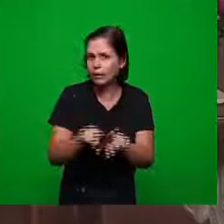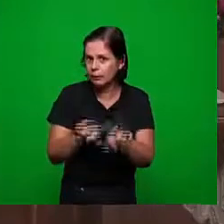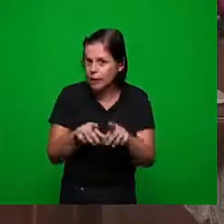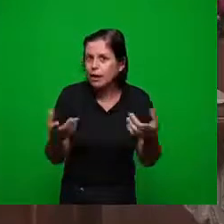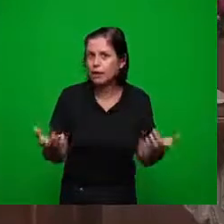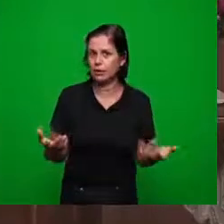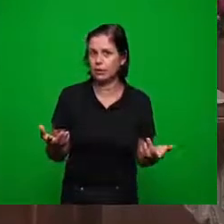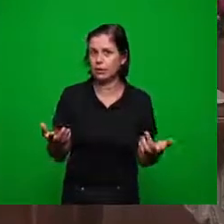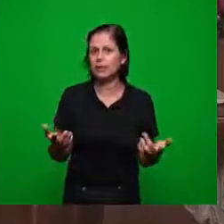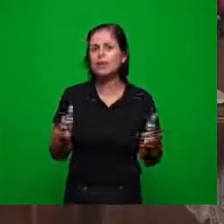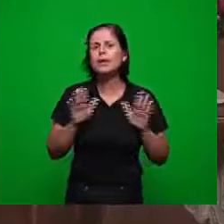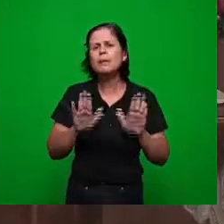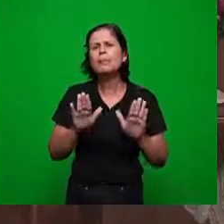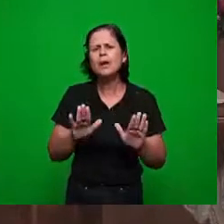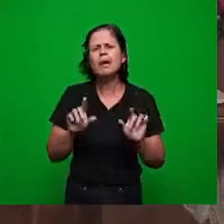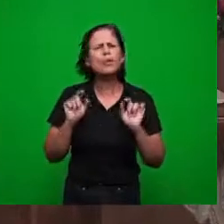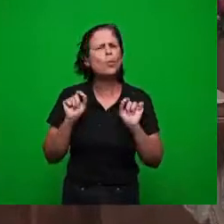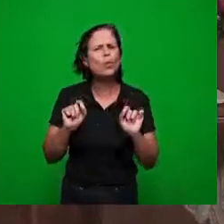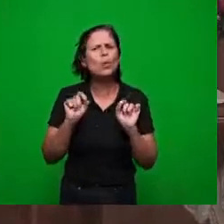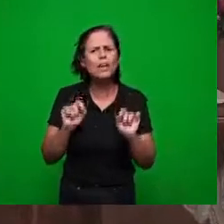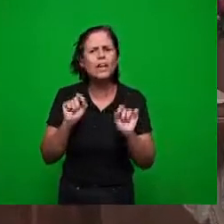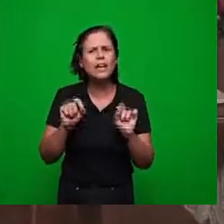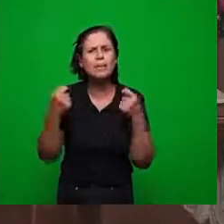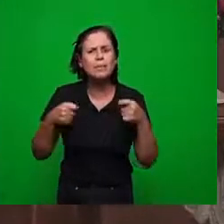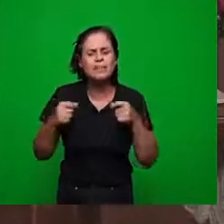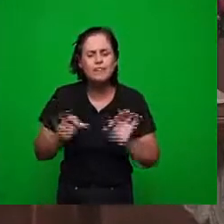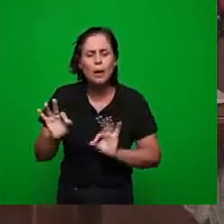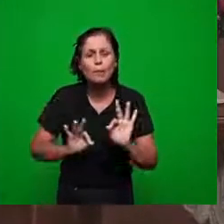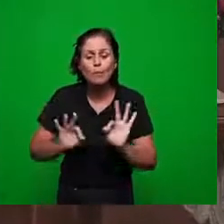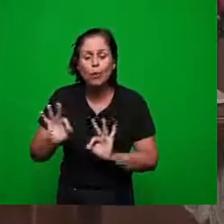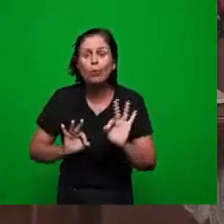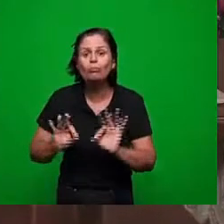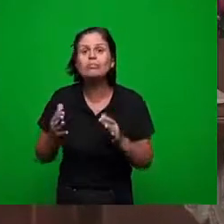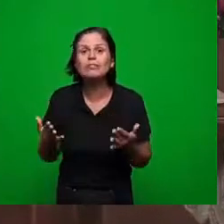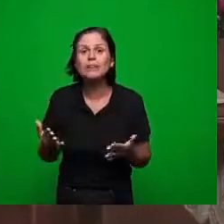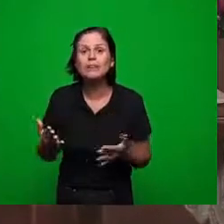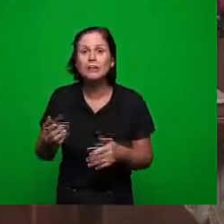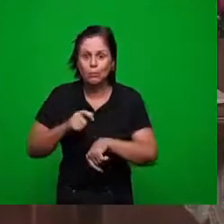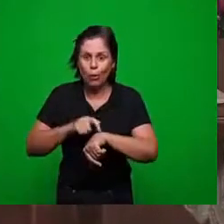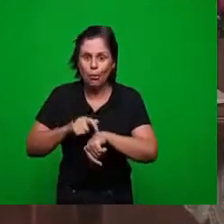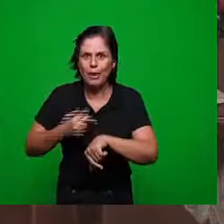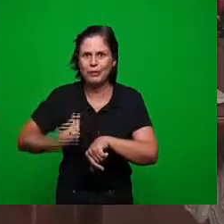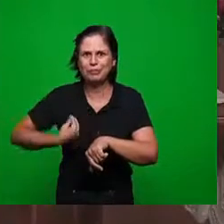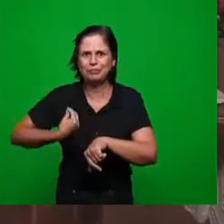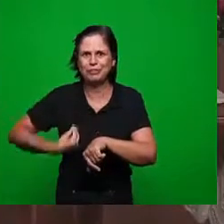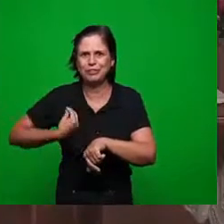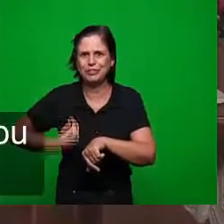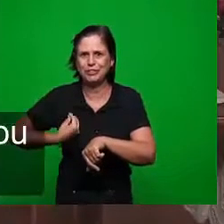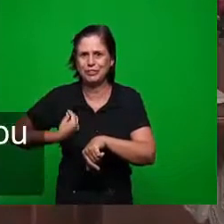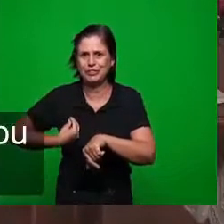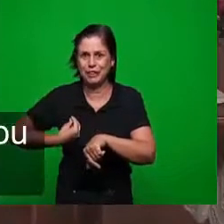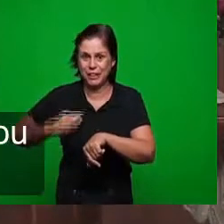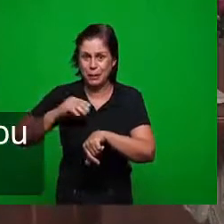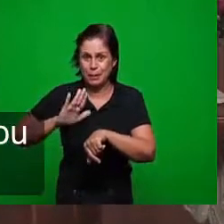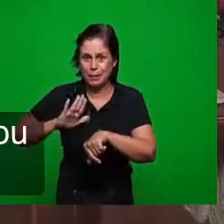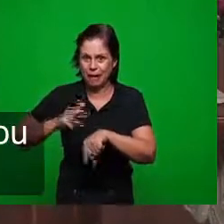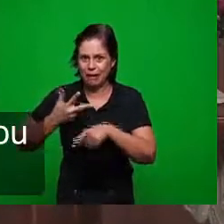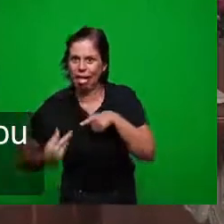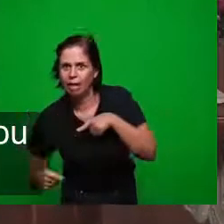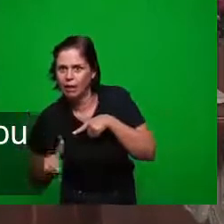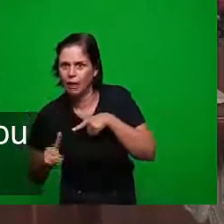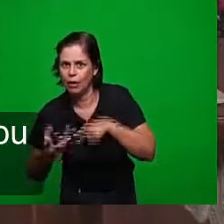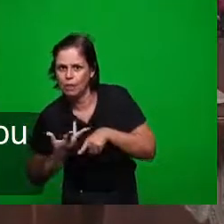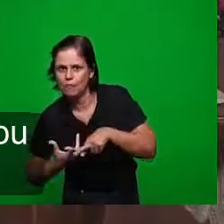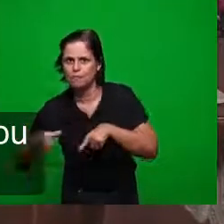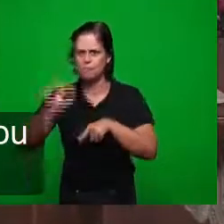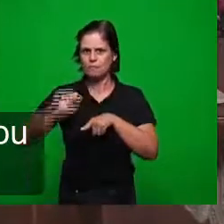o que tem que estar preparado é para viver esse momento e ser vitorioso nesse momento porque